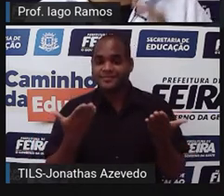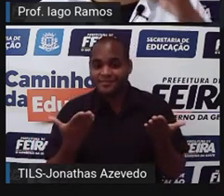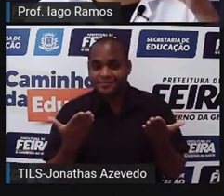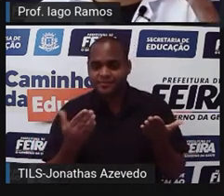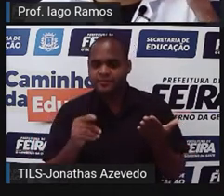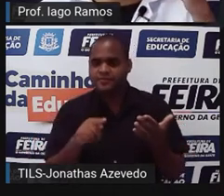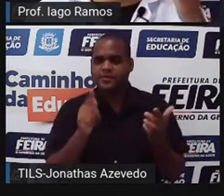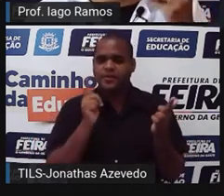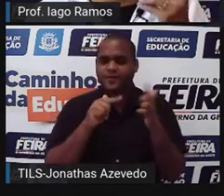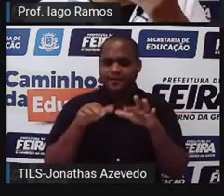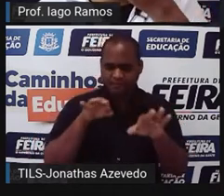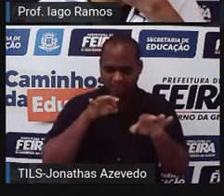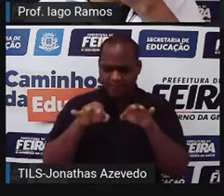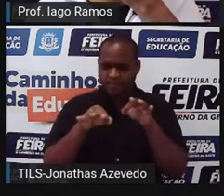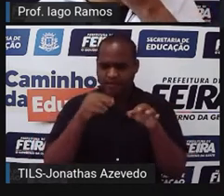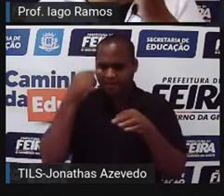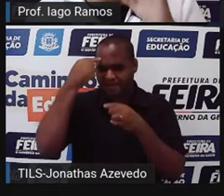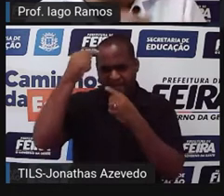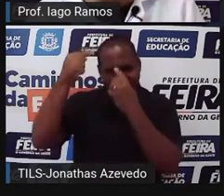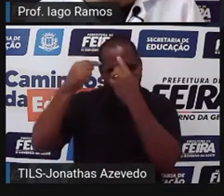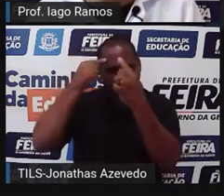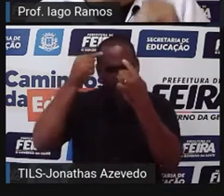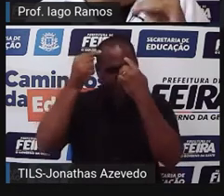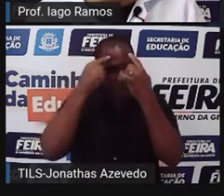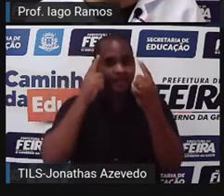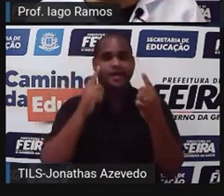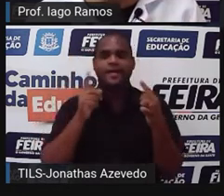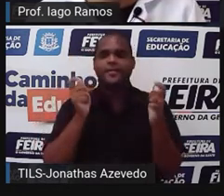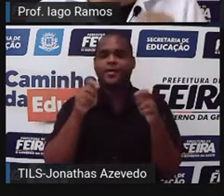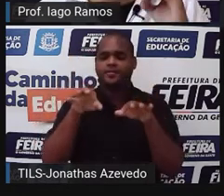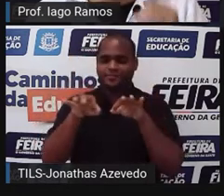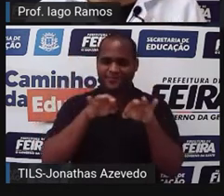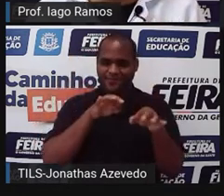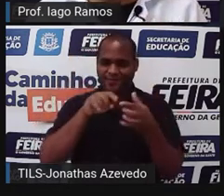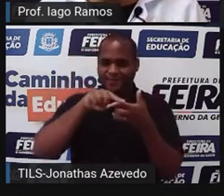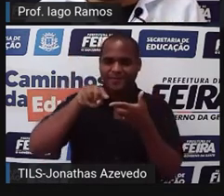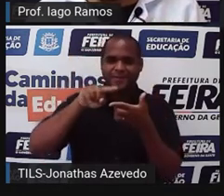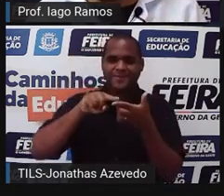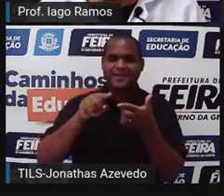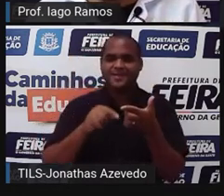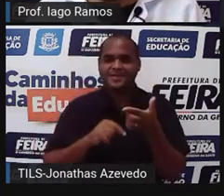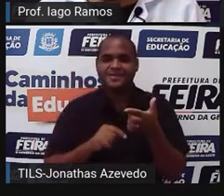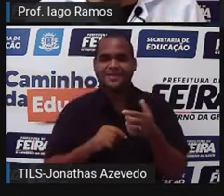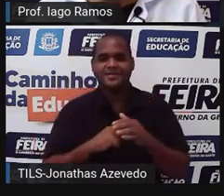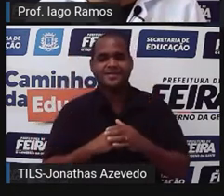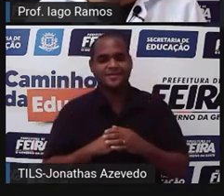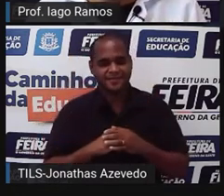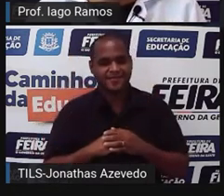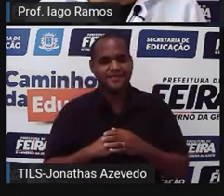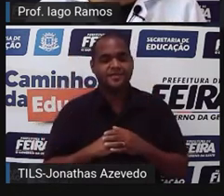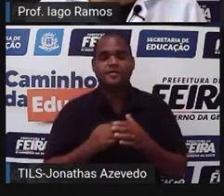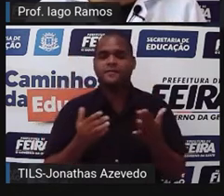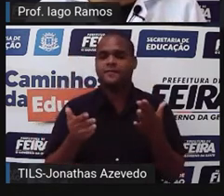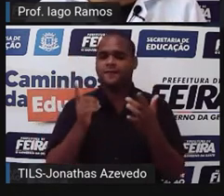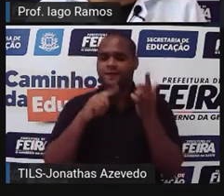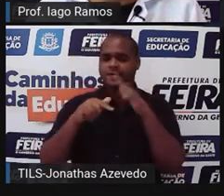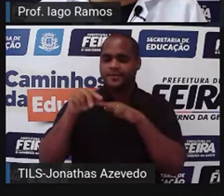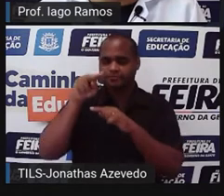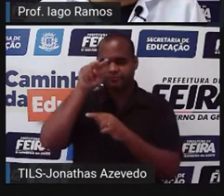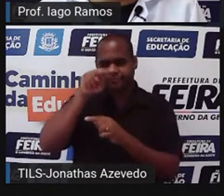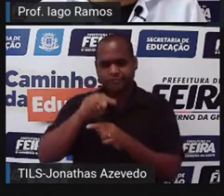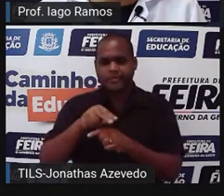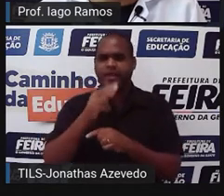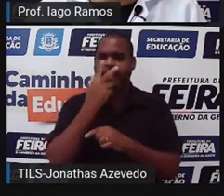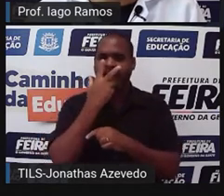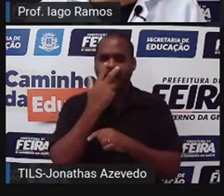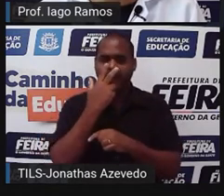como é que você organizou suas ideias para tentar resolver esse problema, né? Porque quando a gente lê, parece